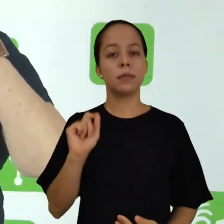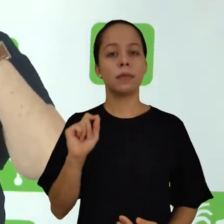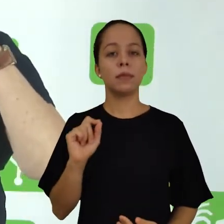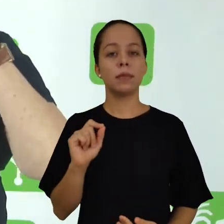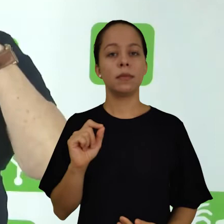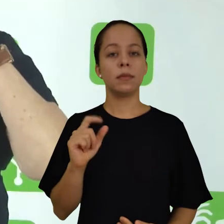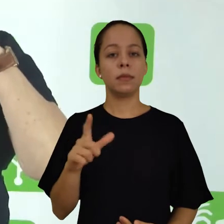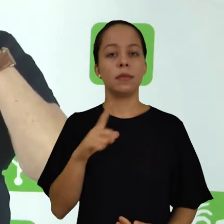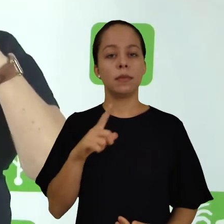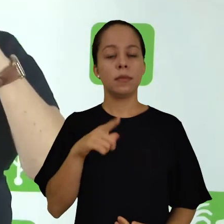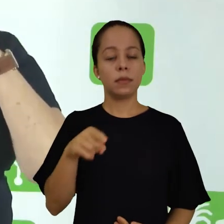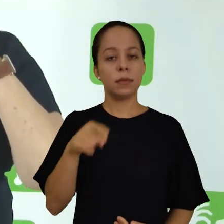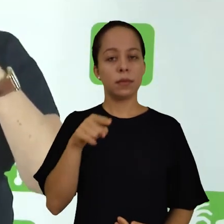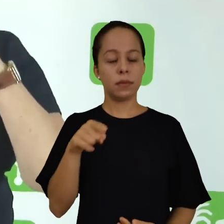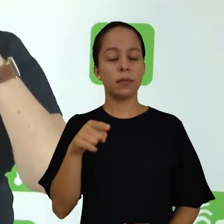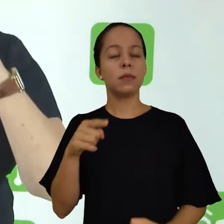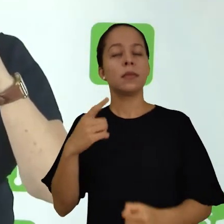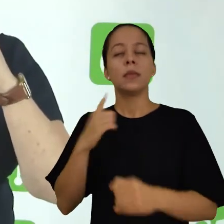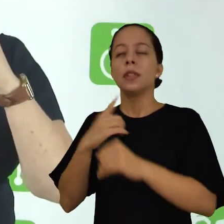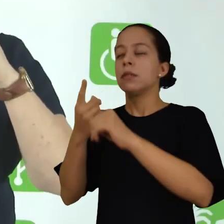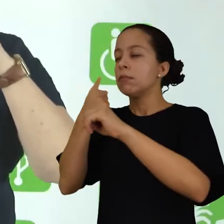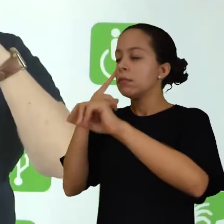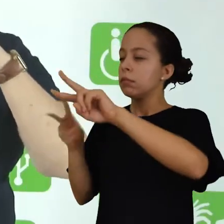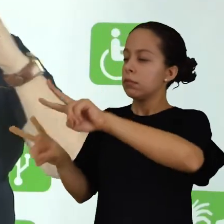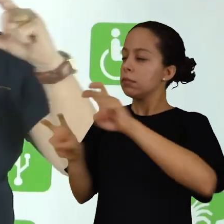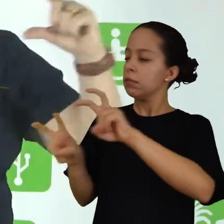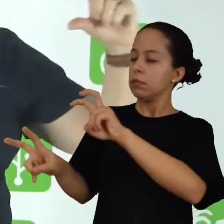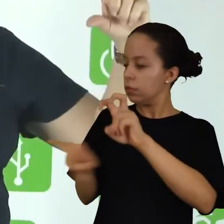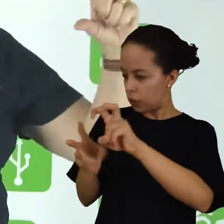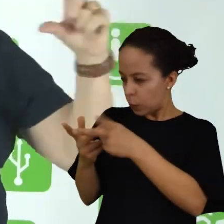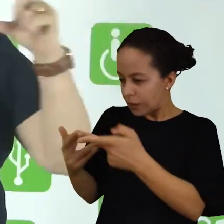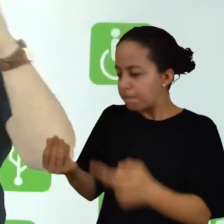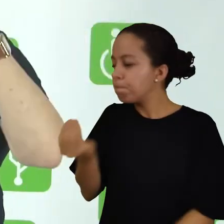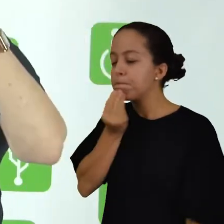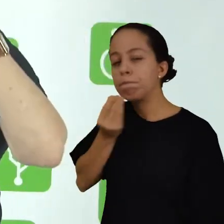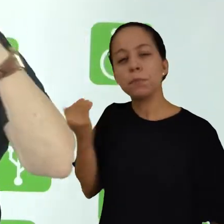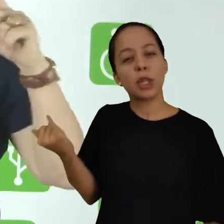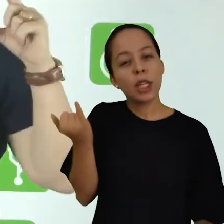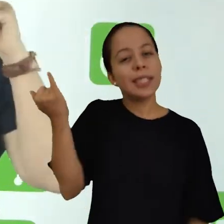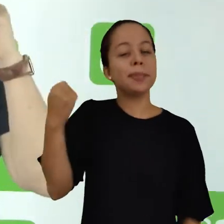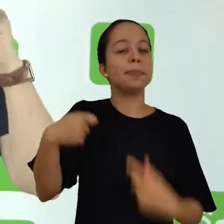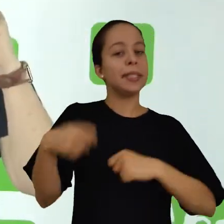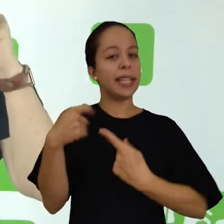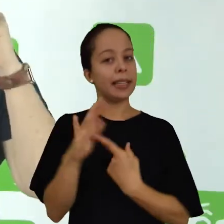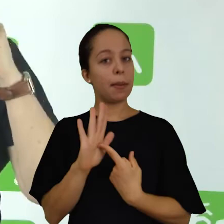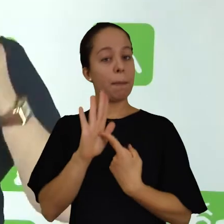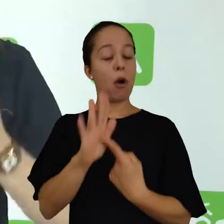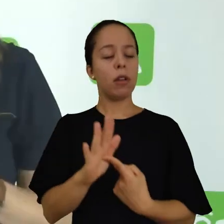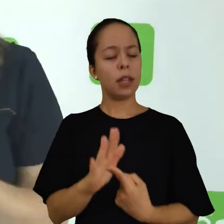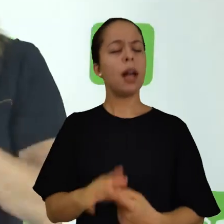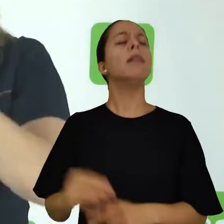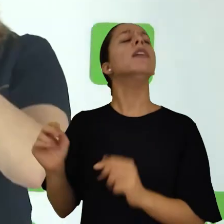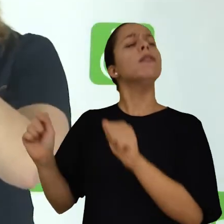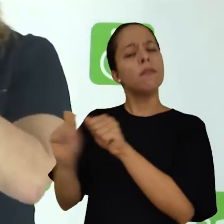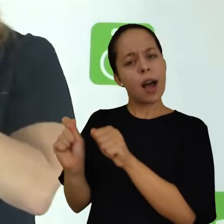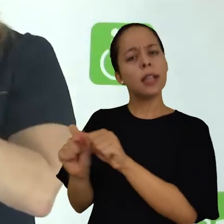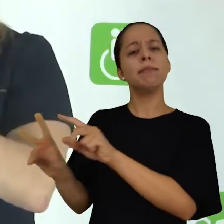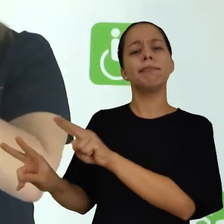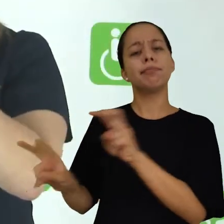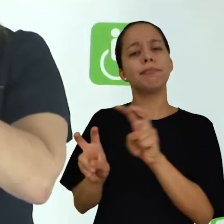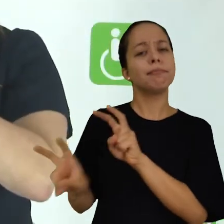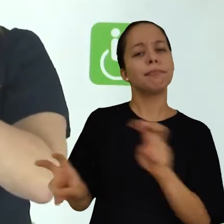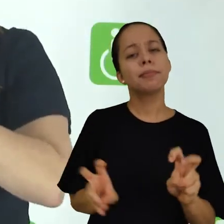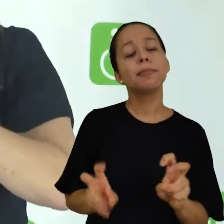você retire, copie textualmente alguns fragmentos que você considere importantes e relevantes para a pesquisa que você está